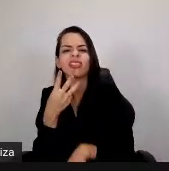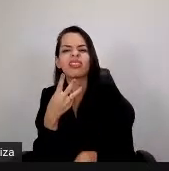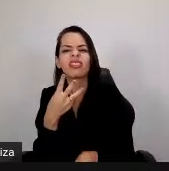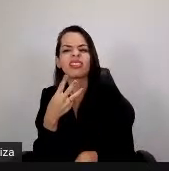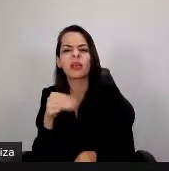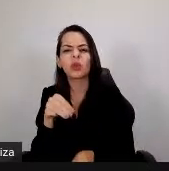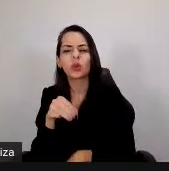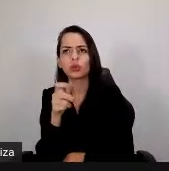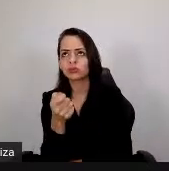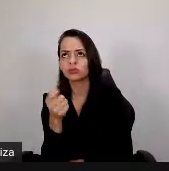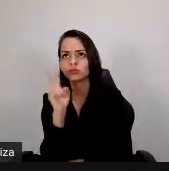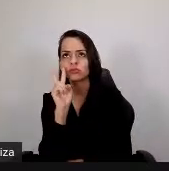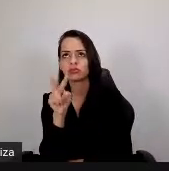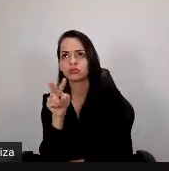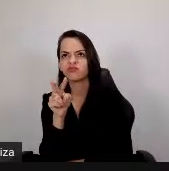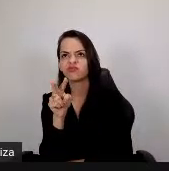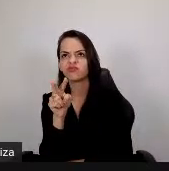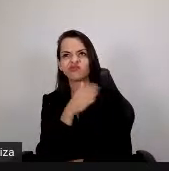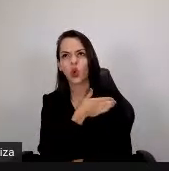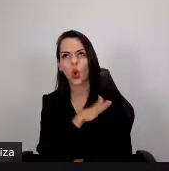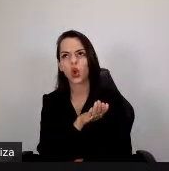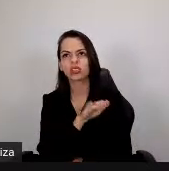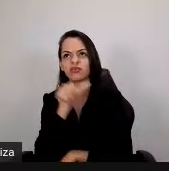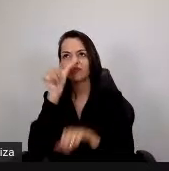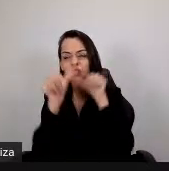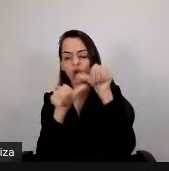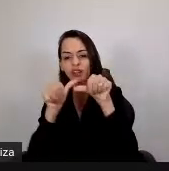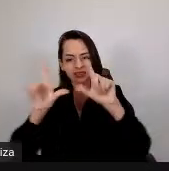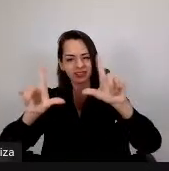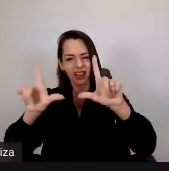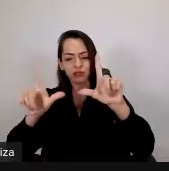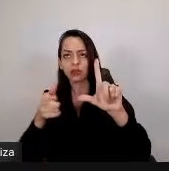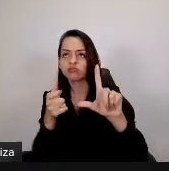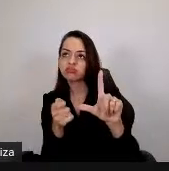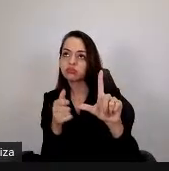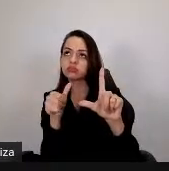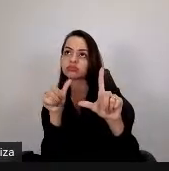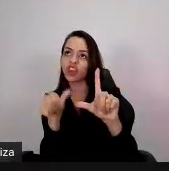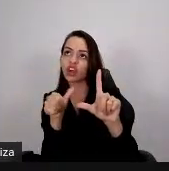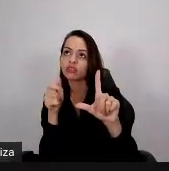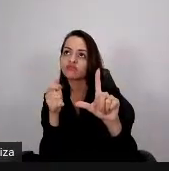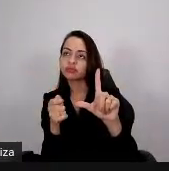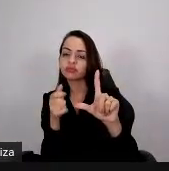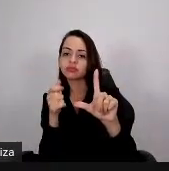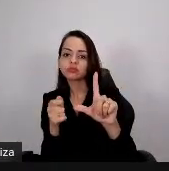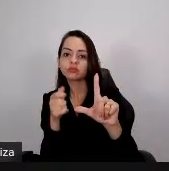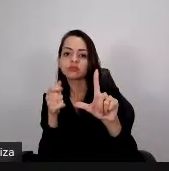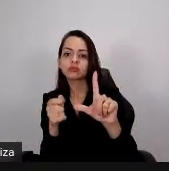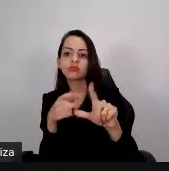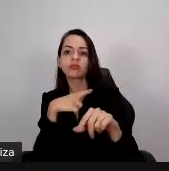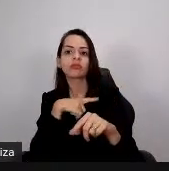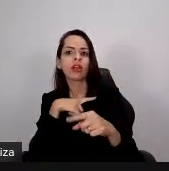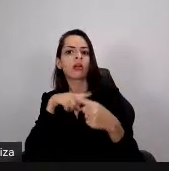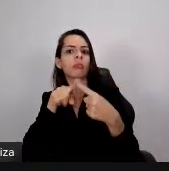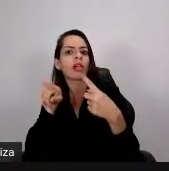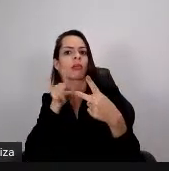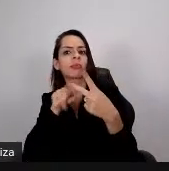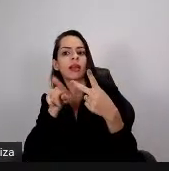um não gosta, 3 minutos de outro não gosta, e assim, e ainda depois de assinar Disney+, Netflix,